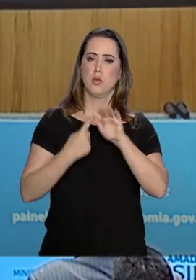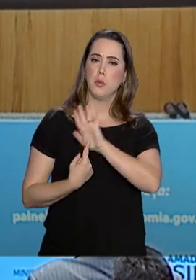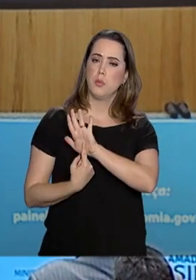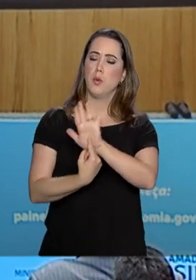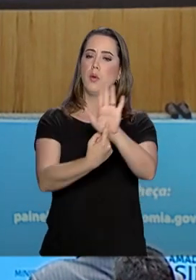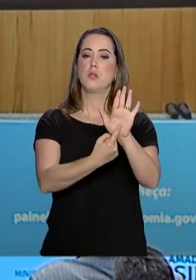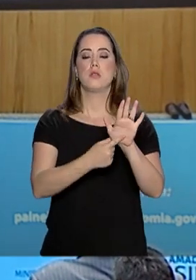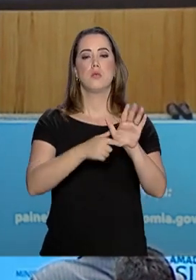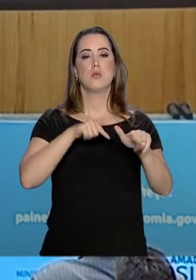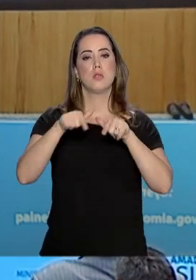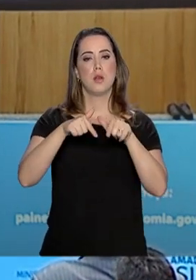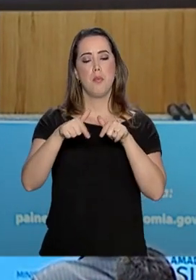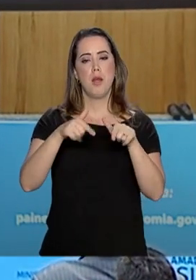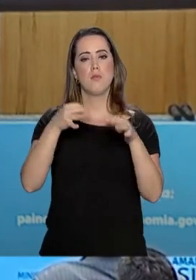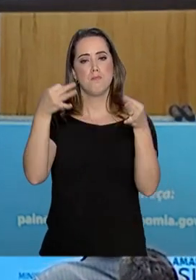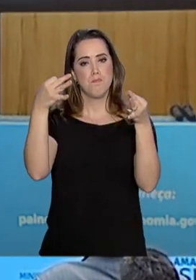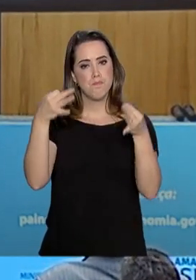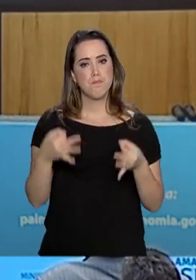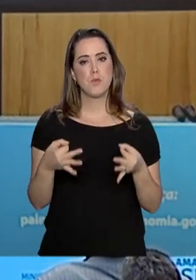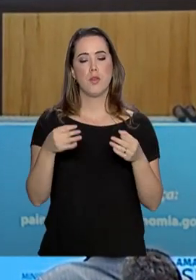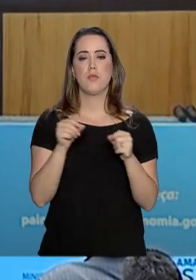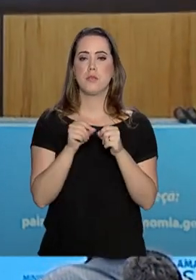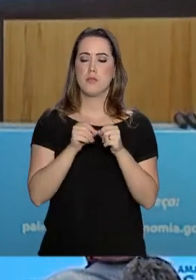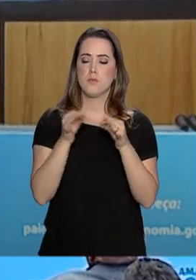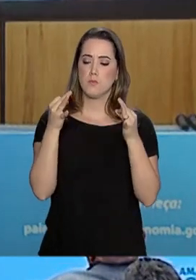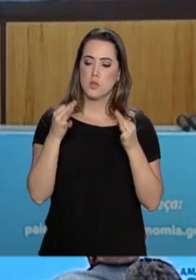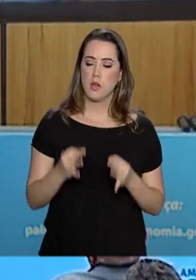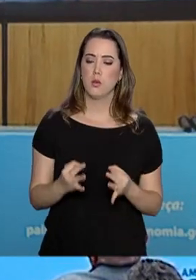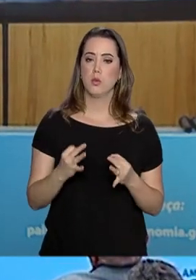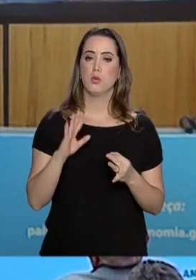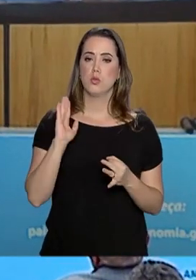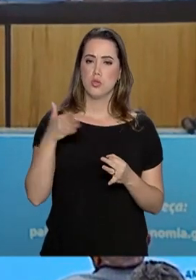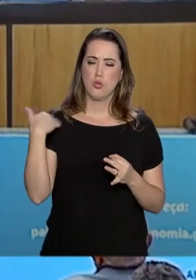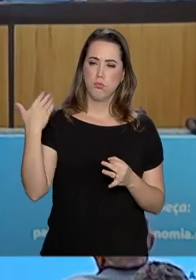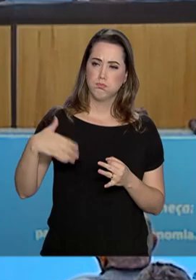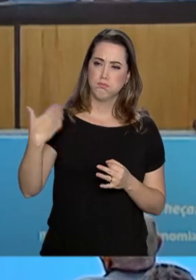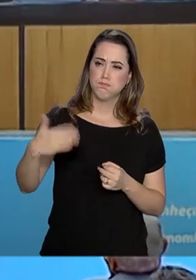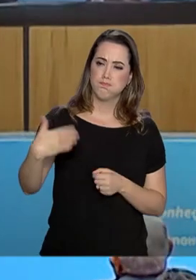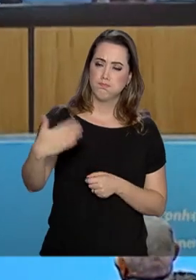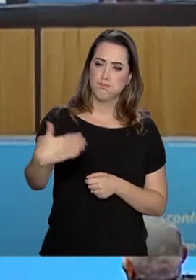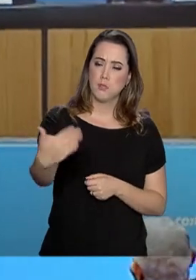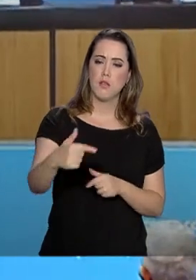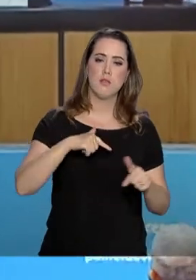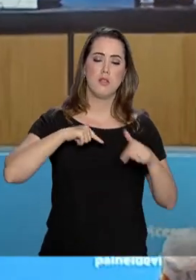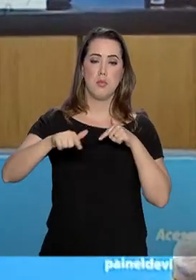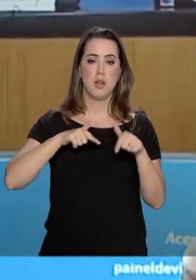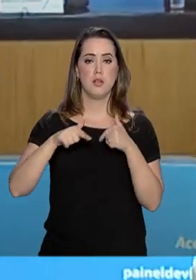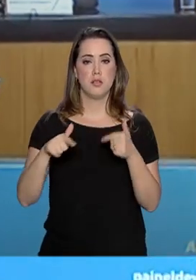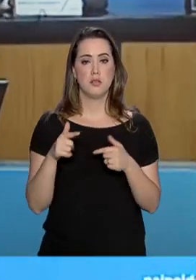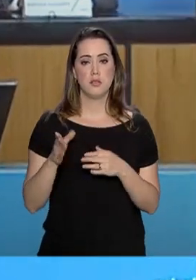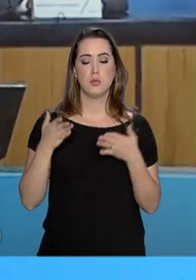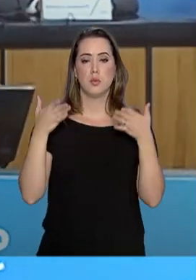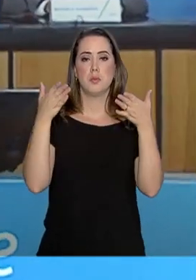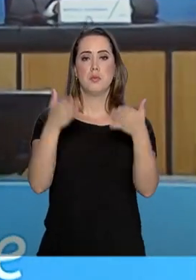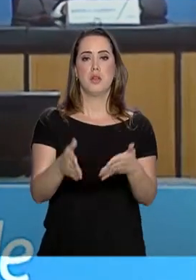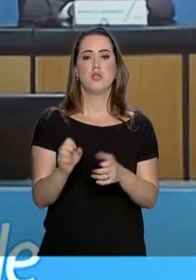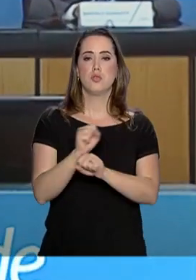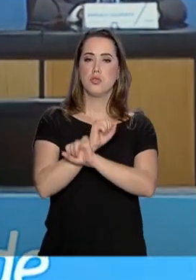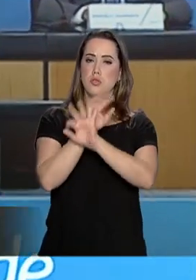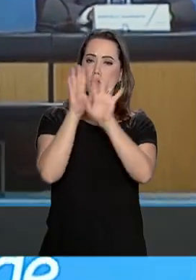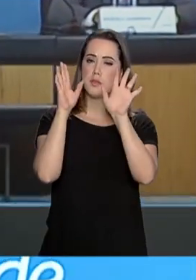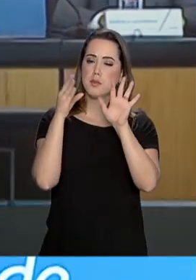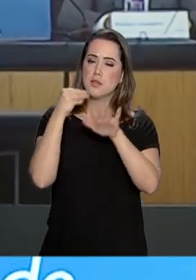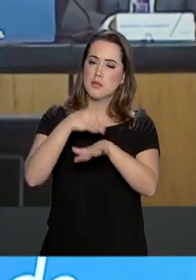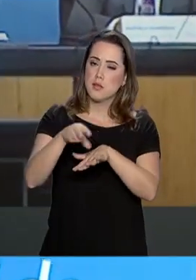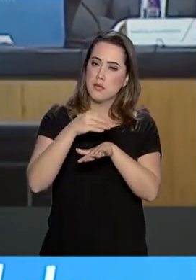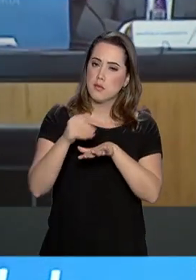trabalho sério que está sendo feito. Já vem de longo tempo trabalhando com a parte de transparência das